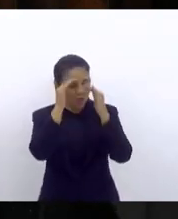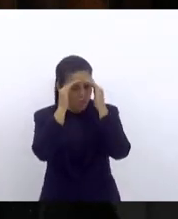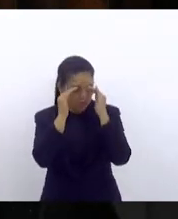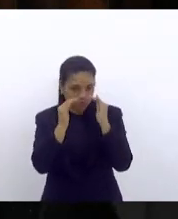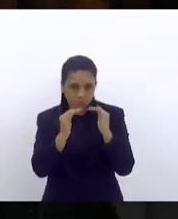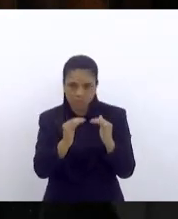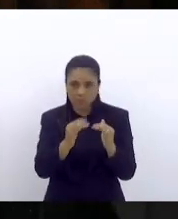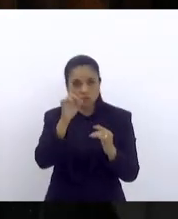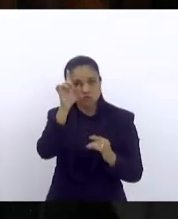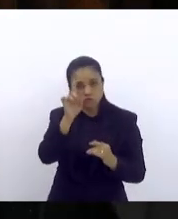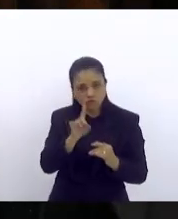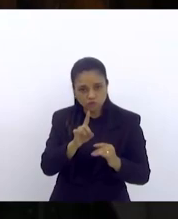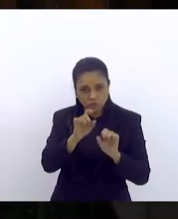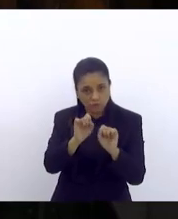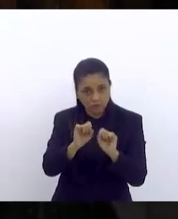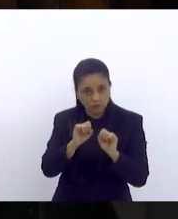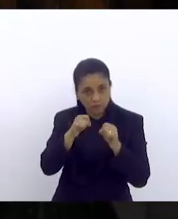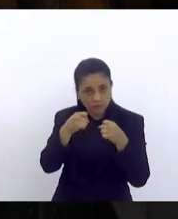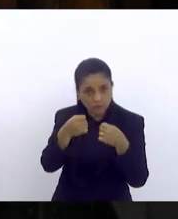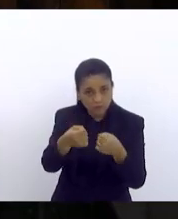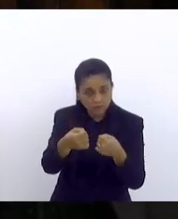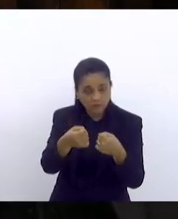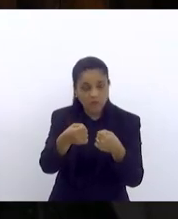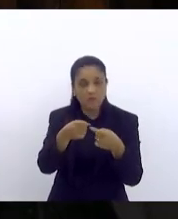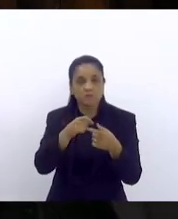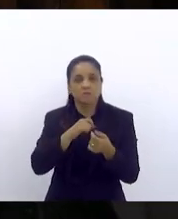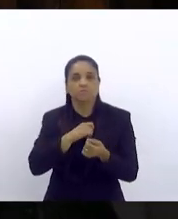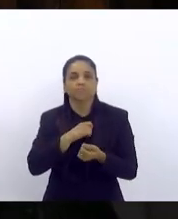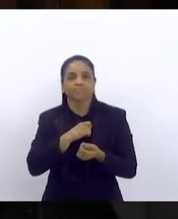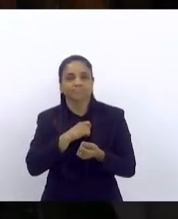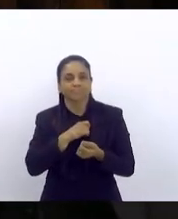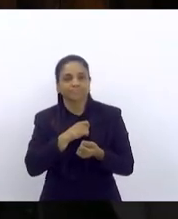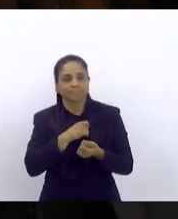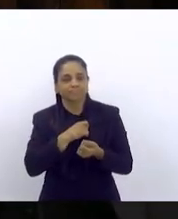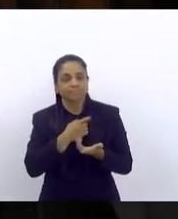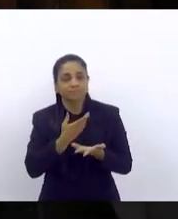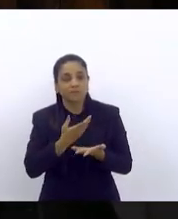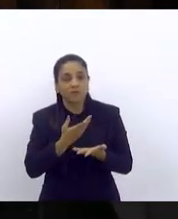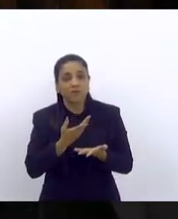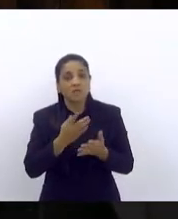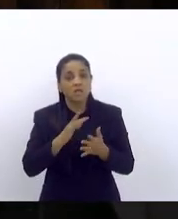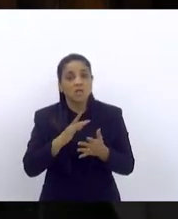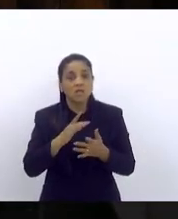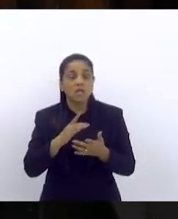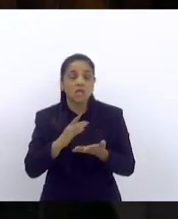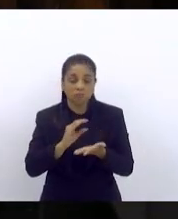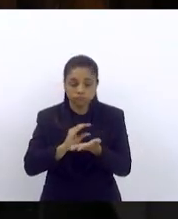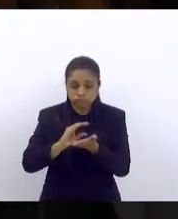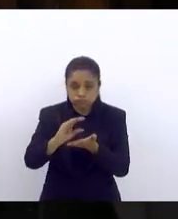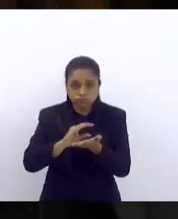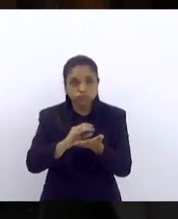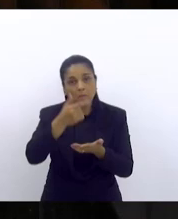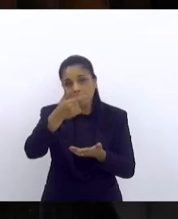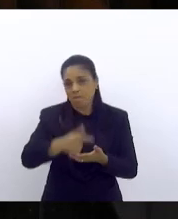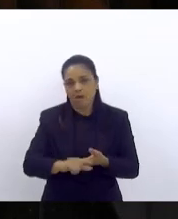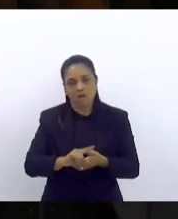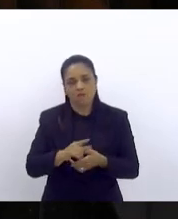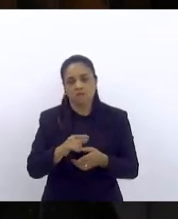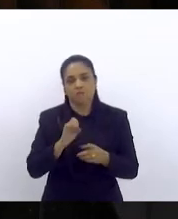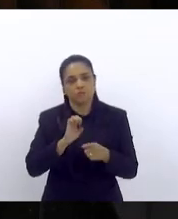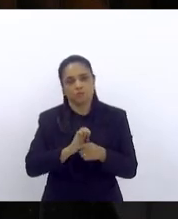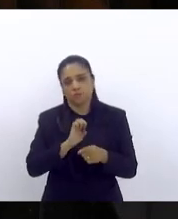o direito de defesa o contraditório e não gerar mais custos para o estado